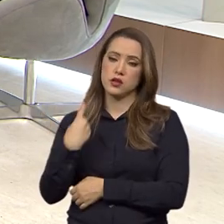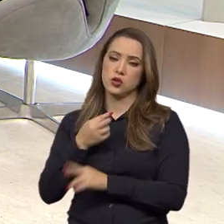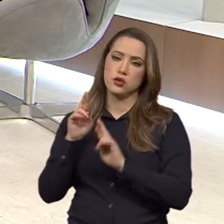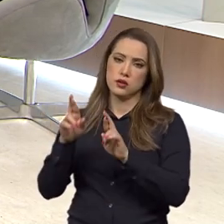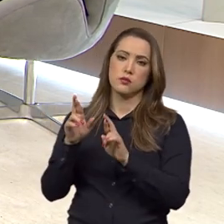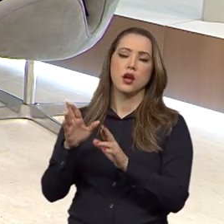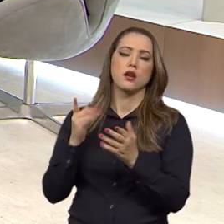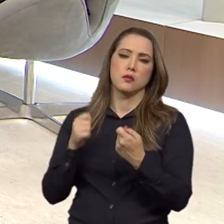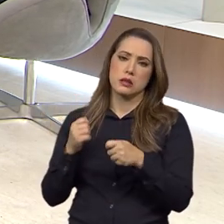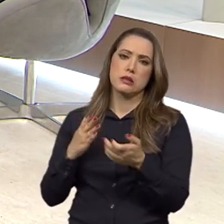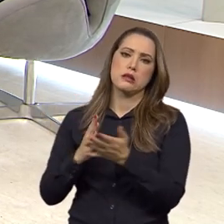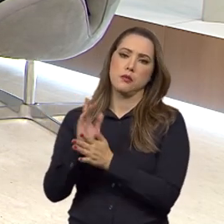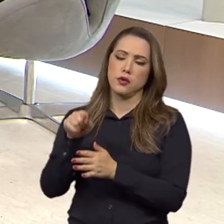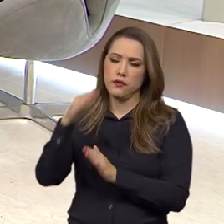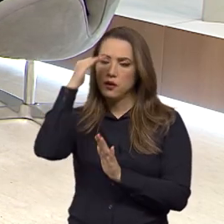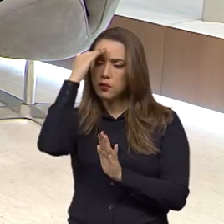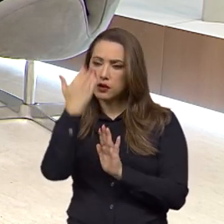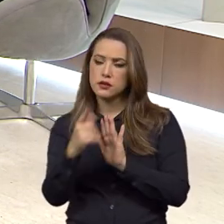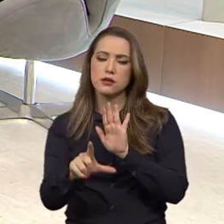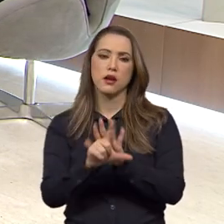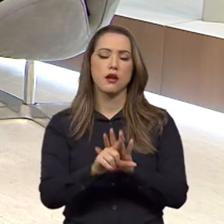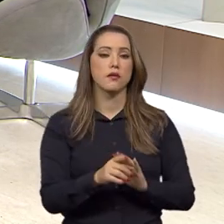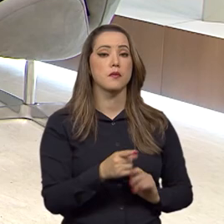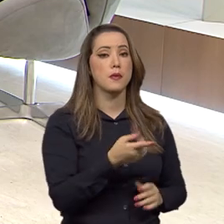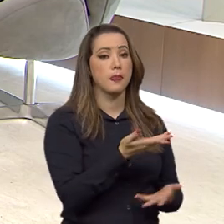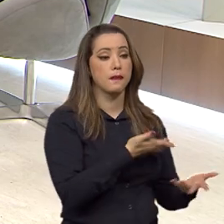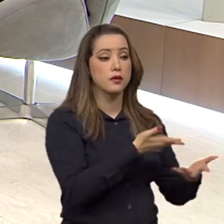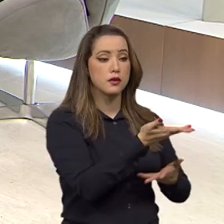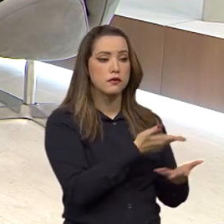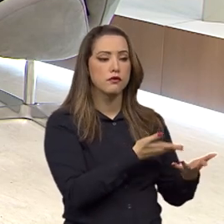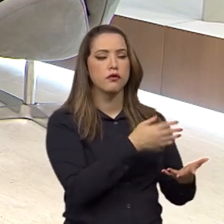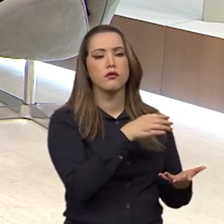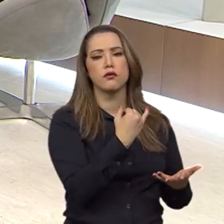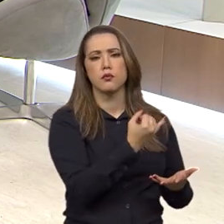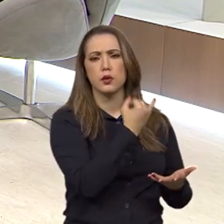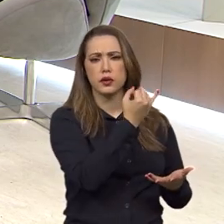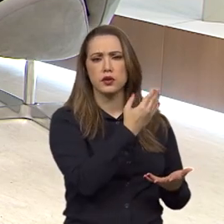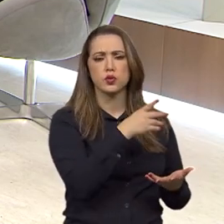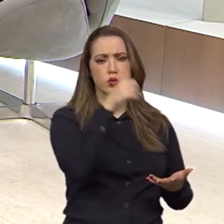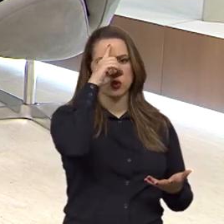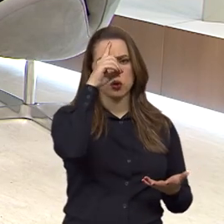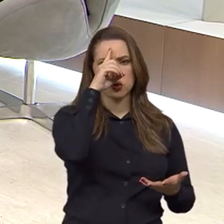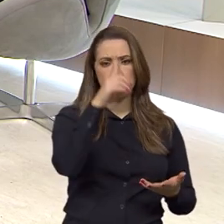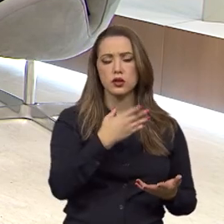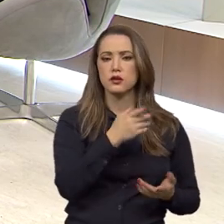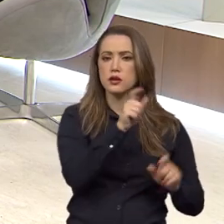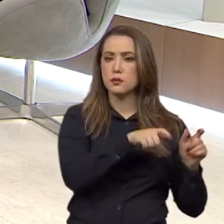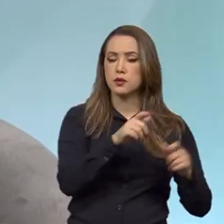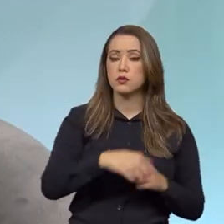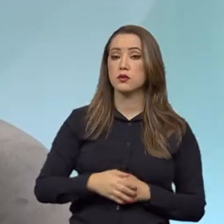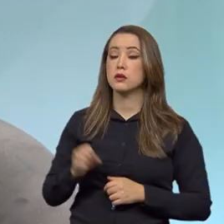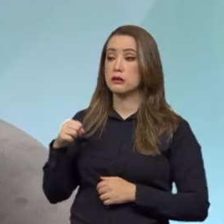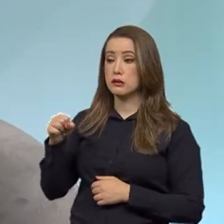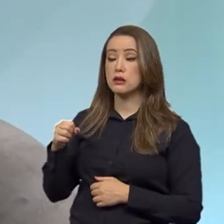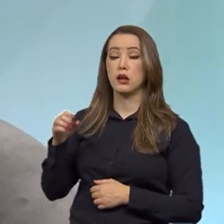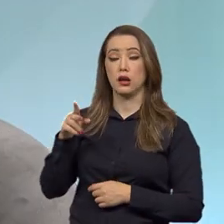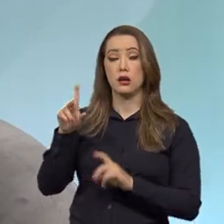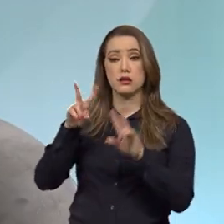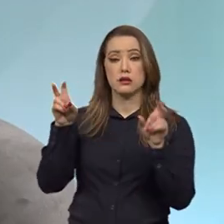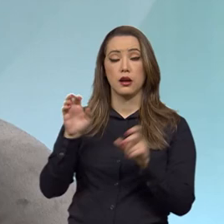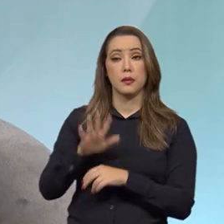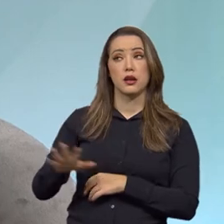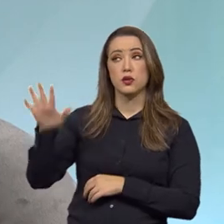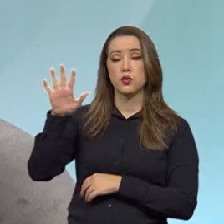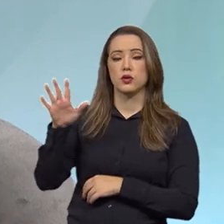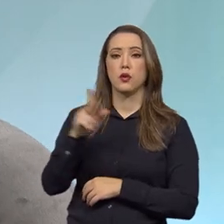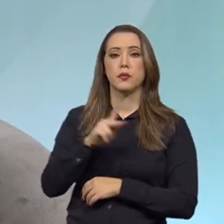uma pauta nacional, isso é fundamental para o país... Envolve o dia a das pessoas, Envolve o dia a dia das pessoas. O Presidente da República tem atuado fortemente nisso. O Presidente da República